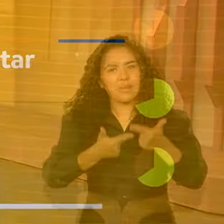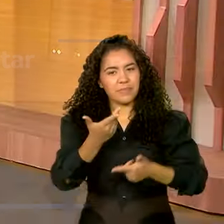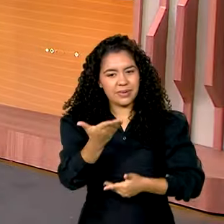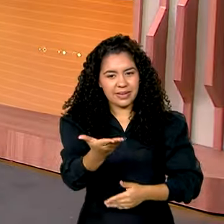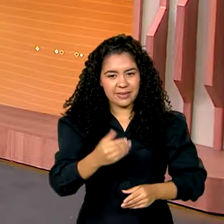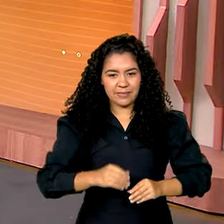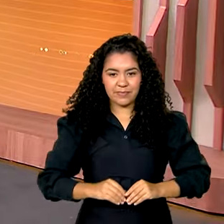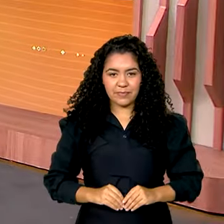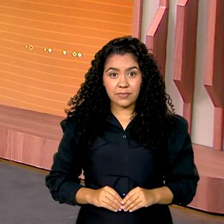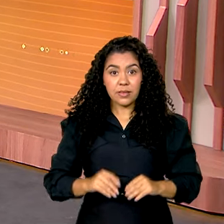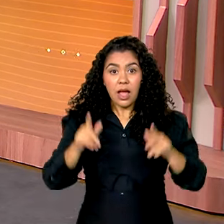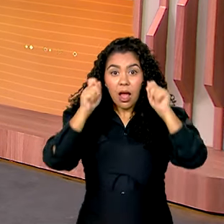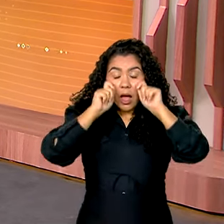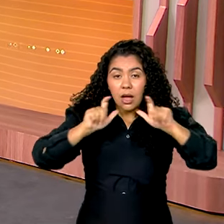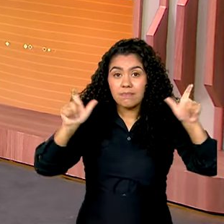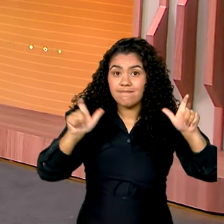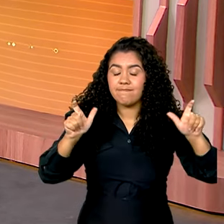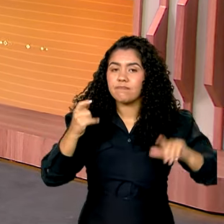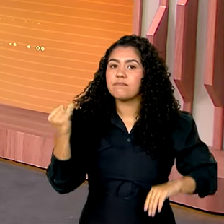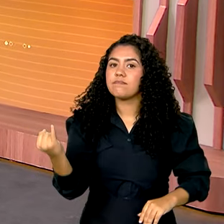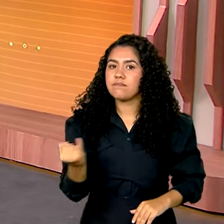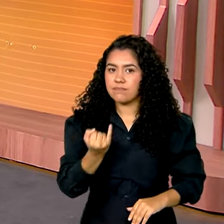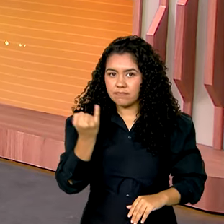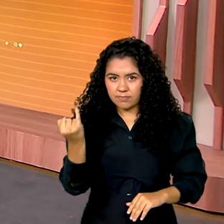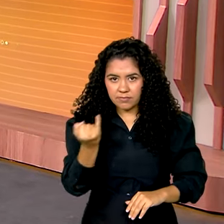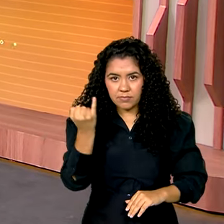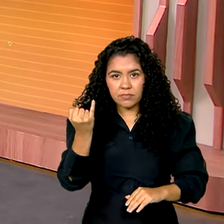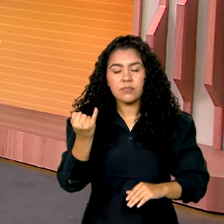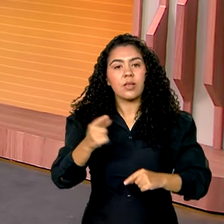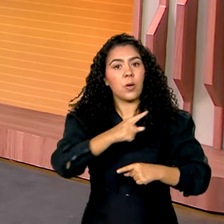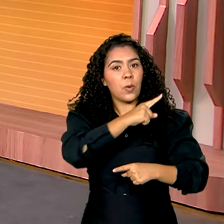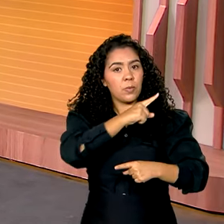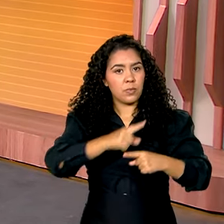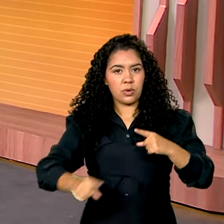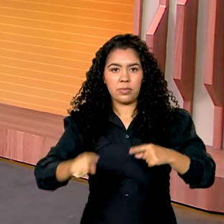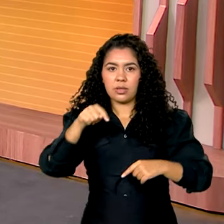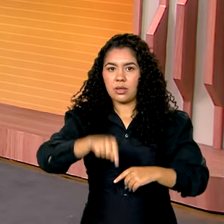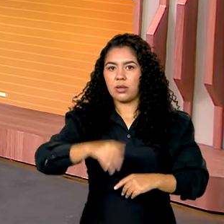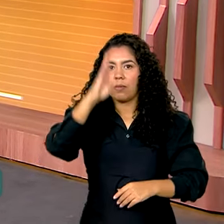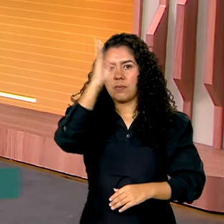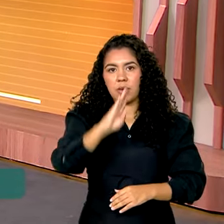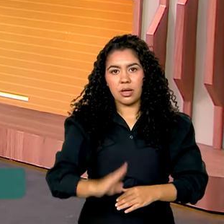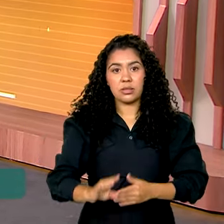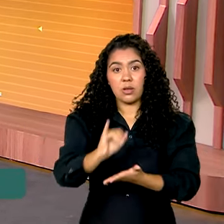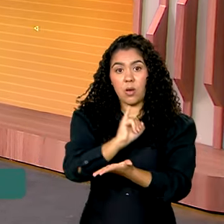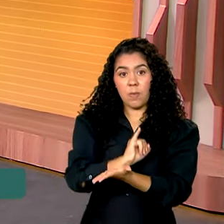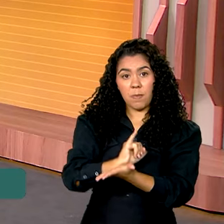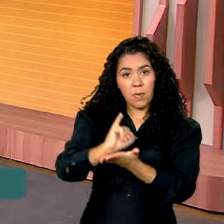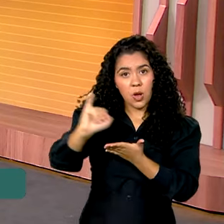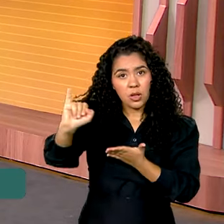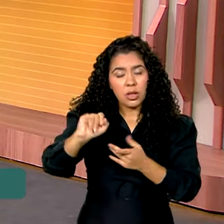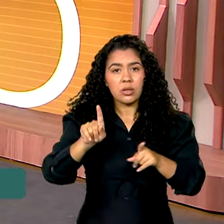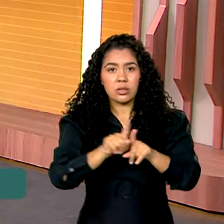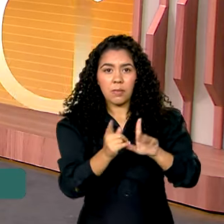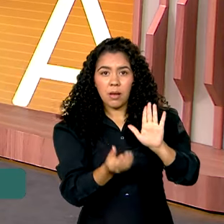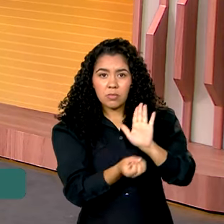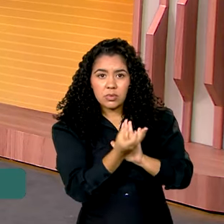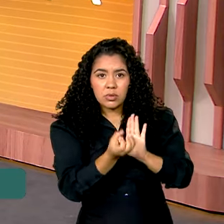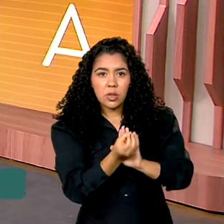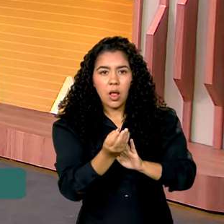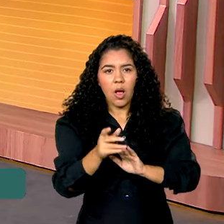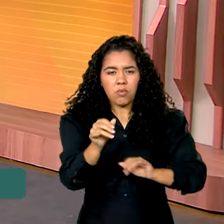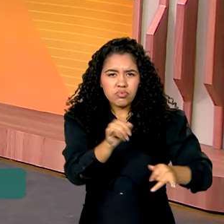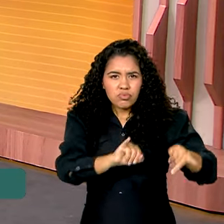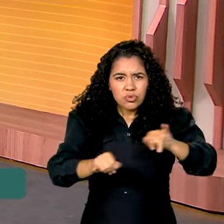E agora um alerta importante. Está proibida no Brasil a importação, fabricação, manipulação,